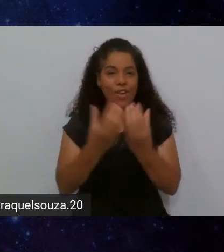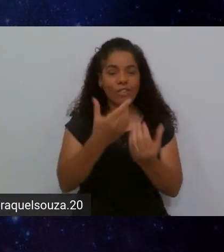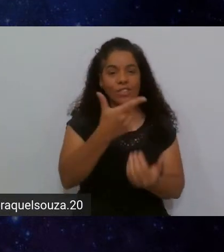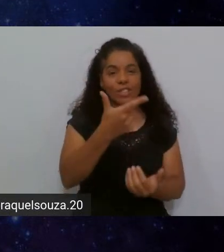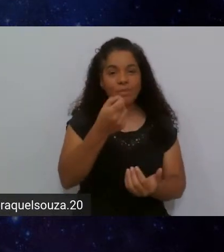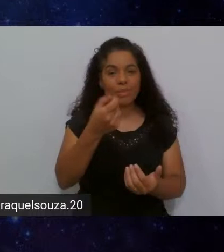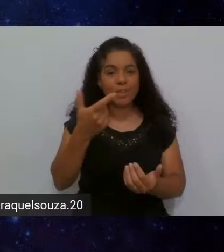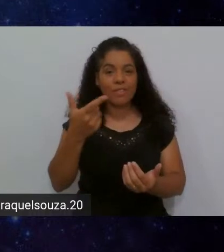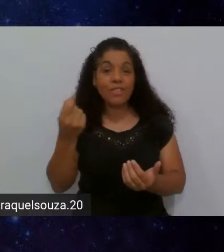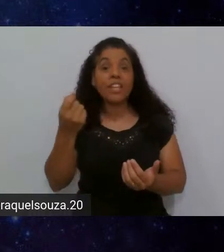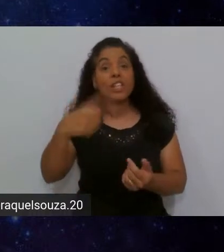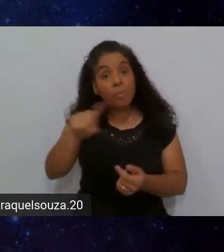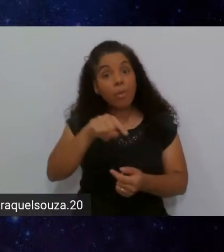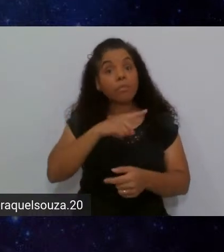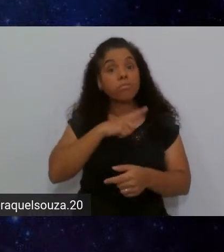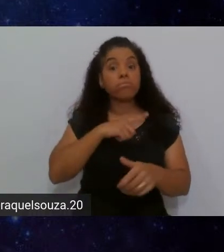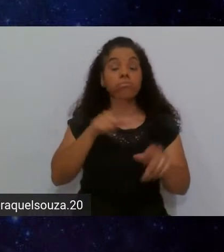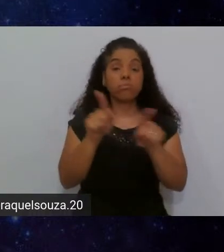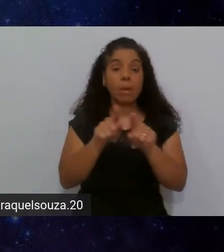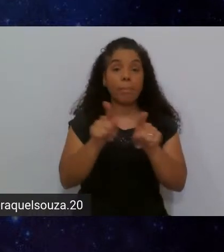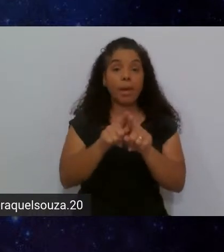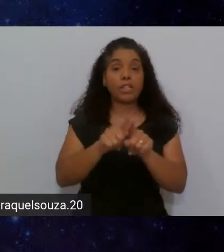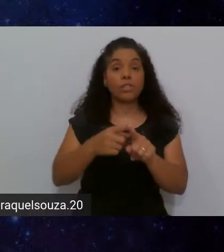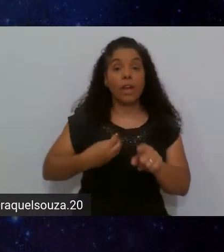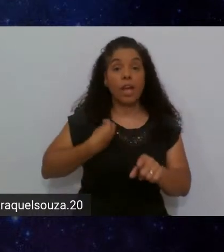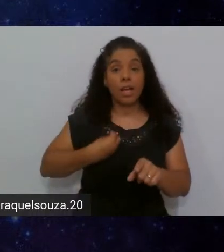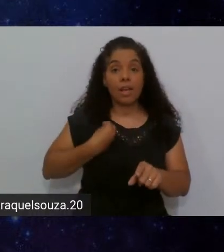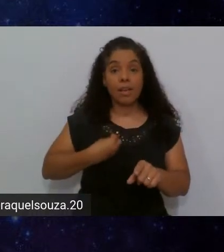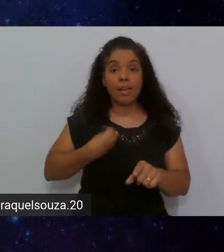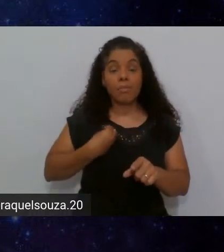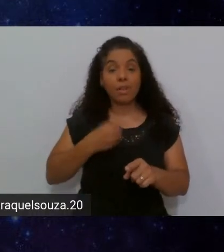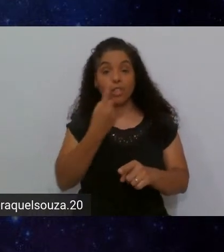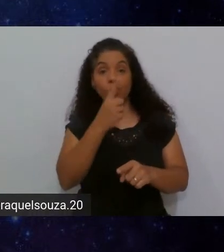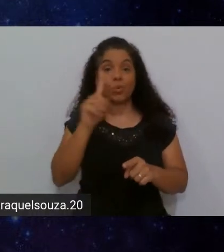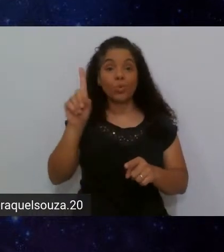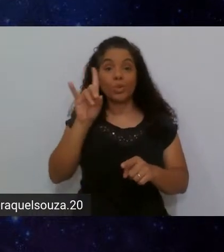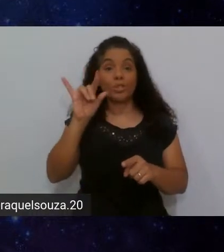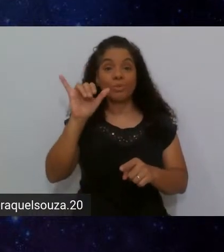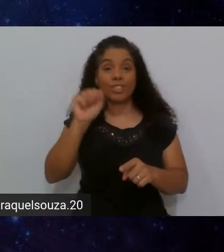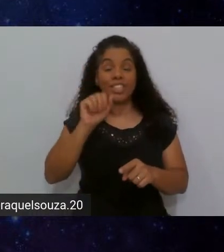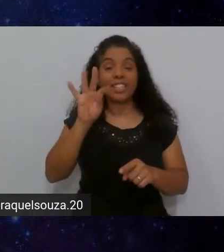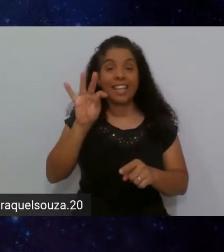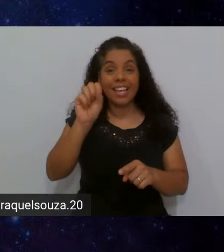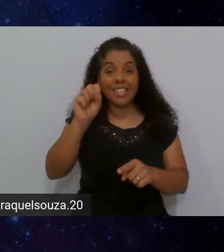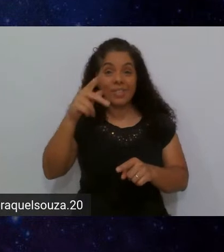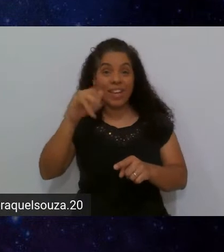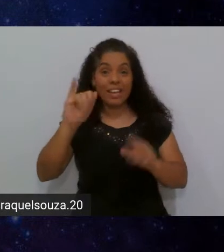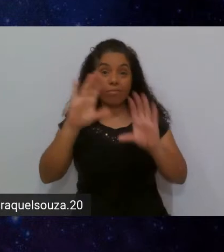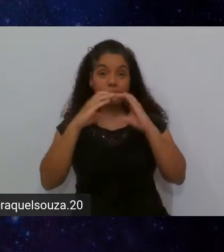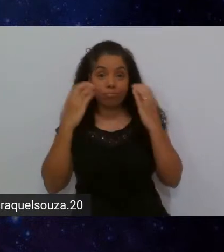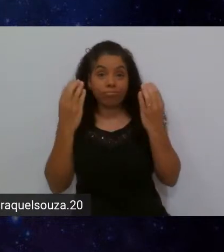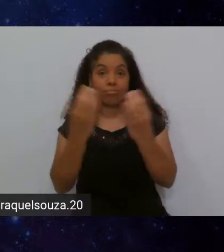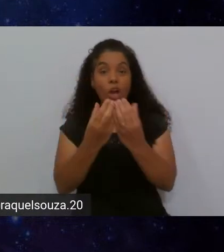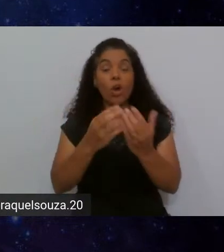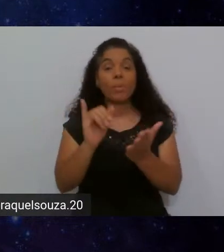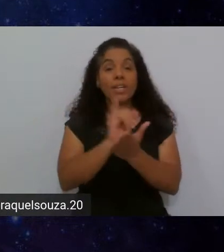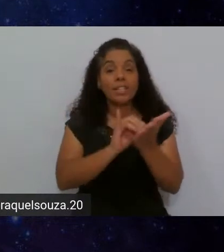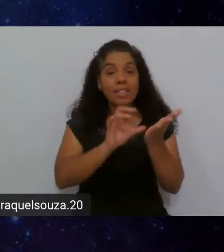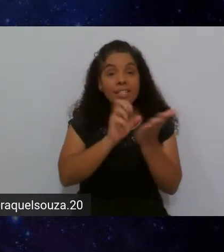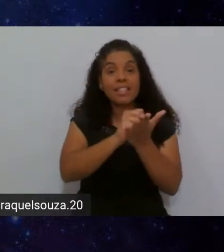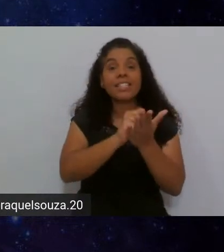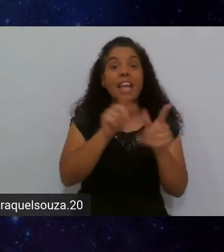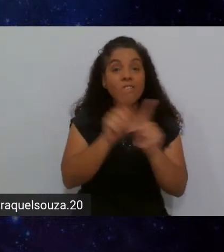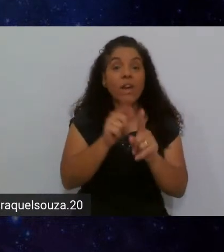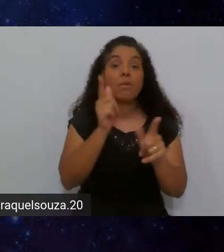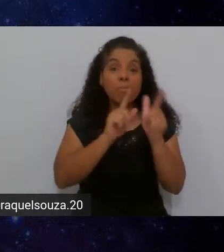também vocês, que estiverem participando, né, do último dia de TSP Conference e que se inscreveram, possam